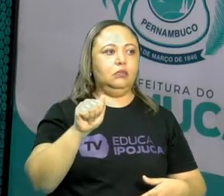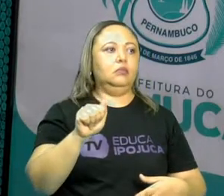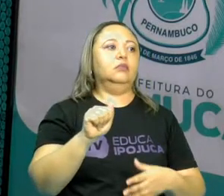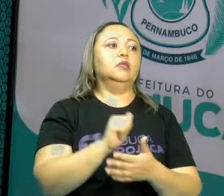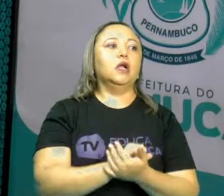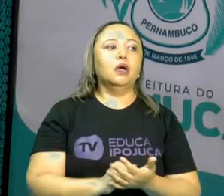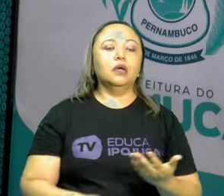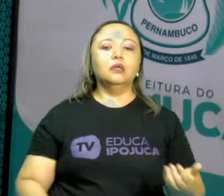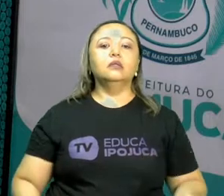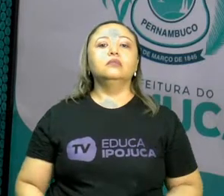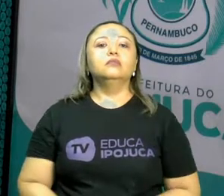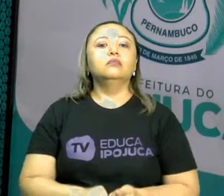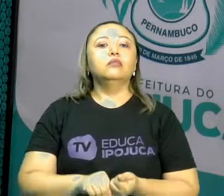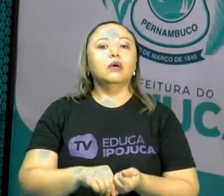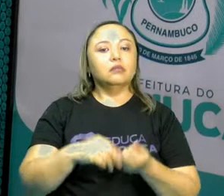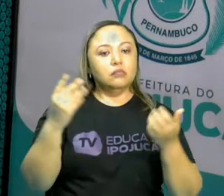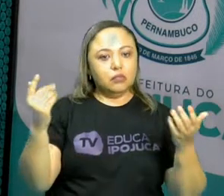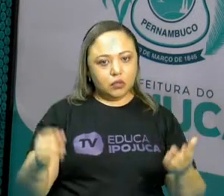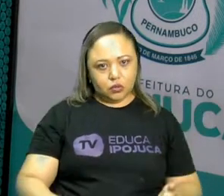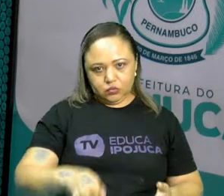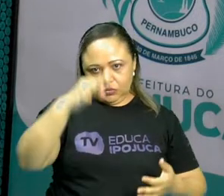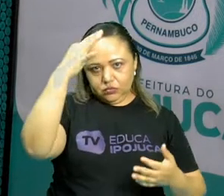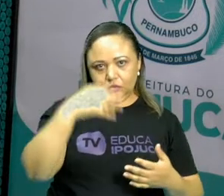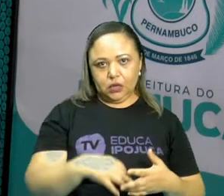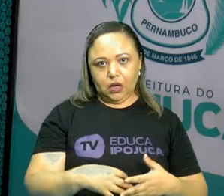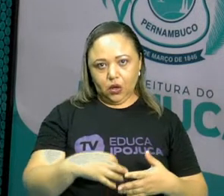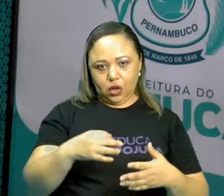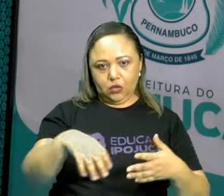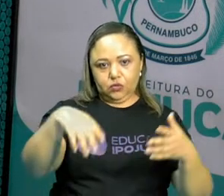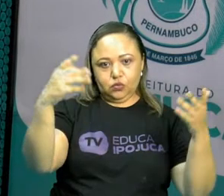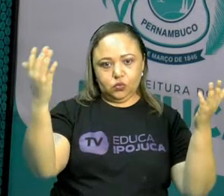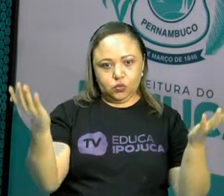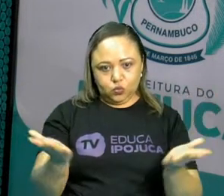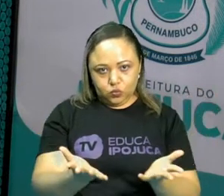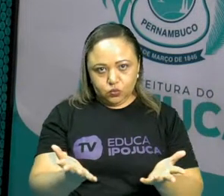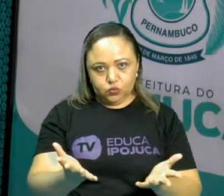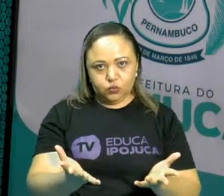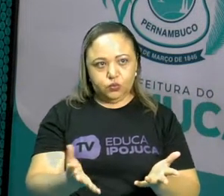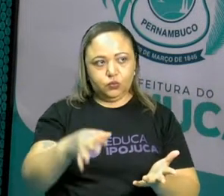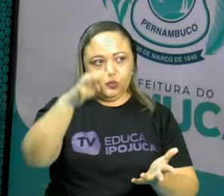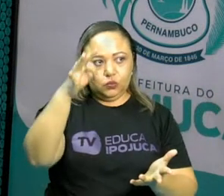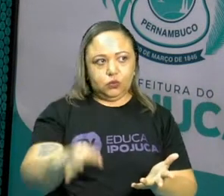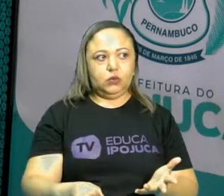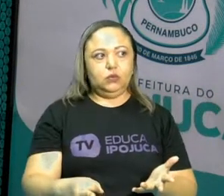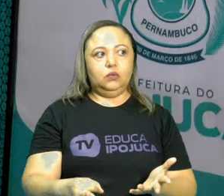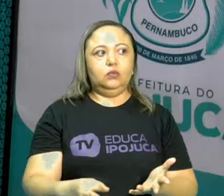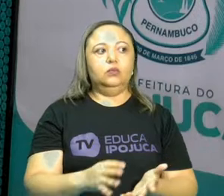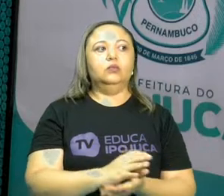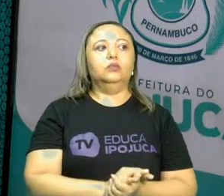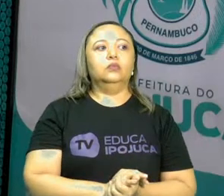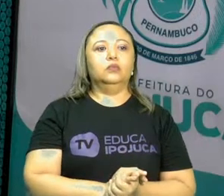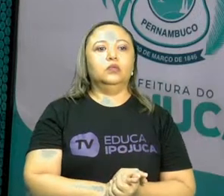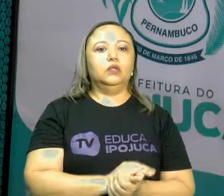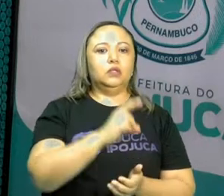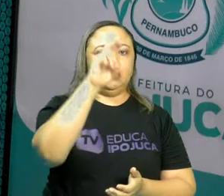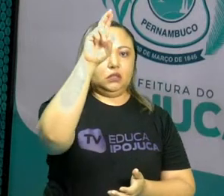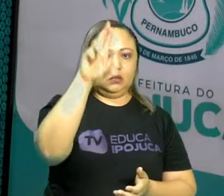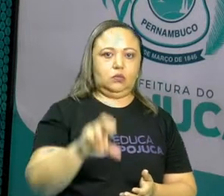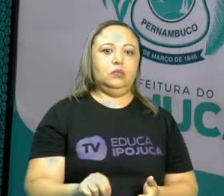Exatamente no momento 50,